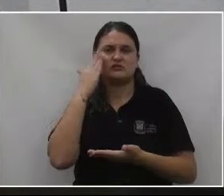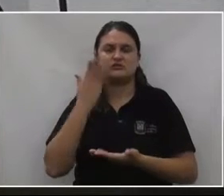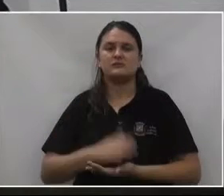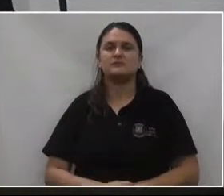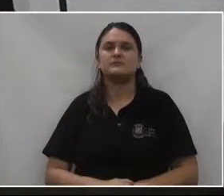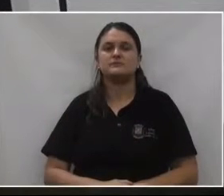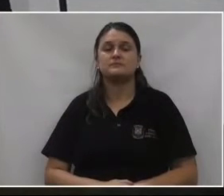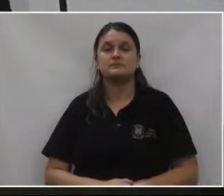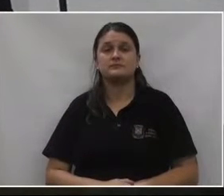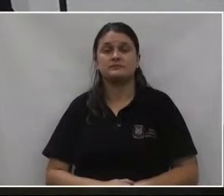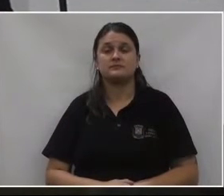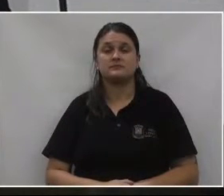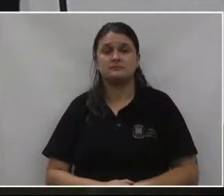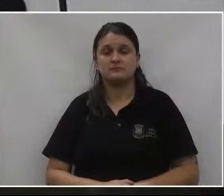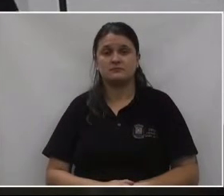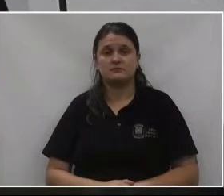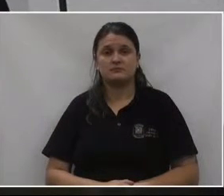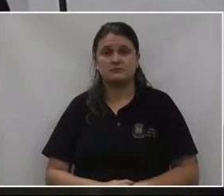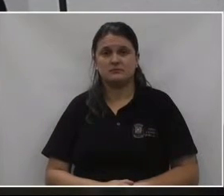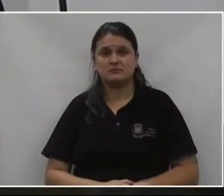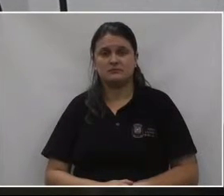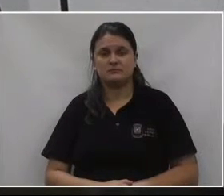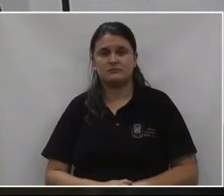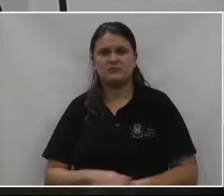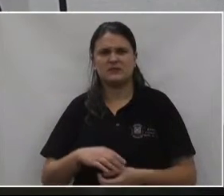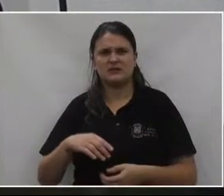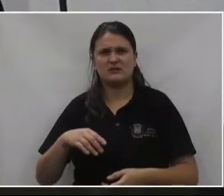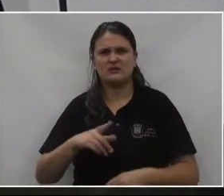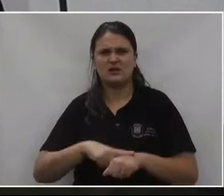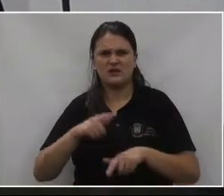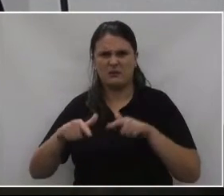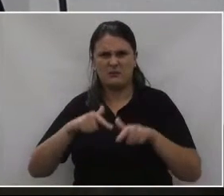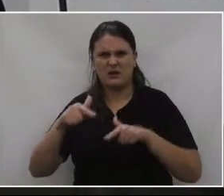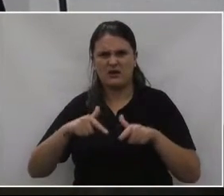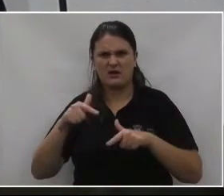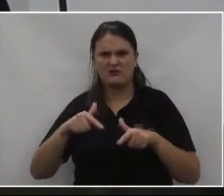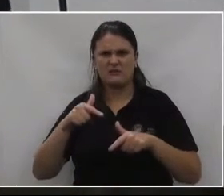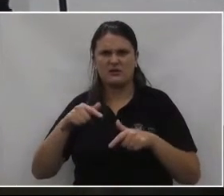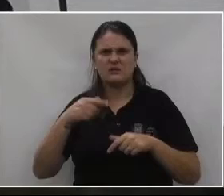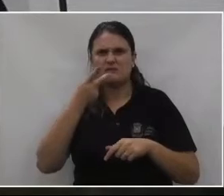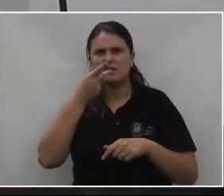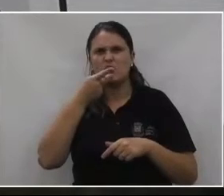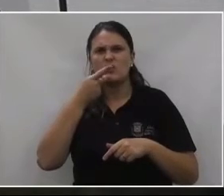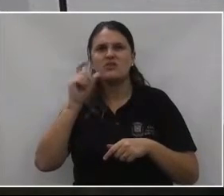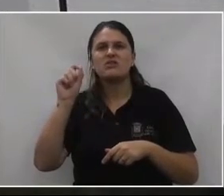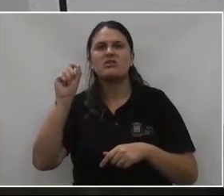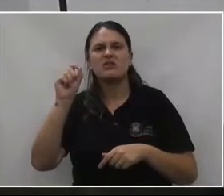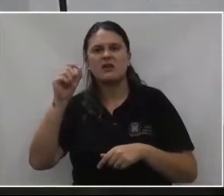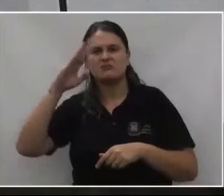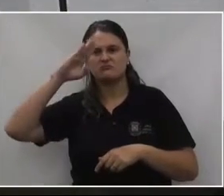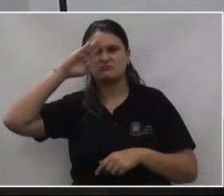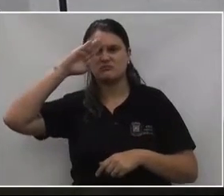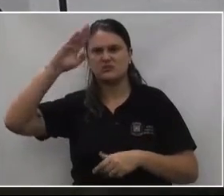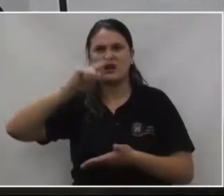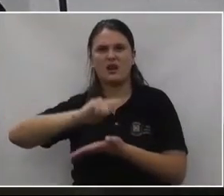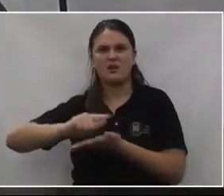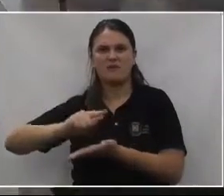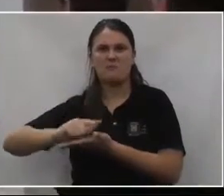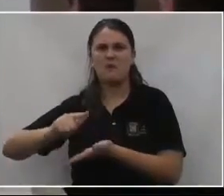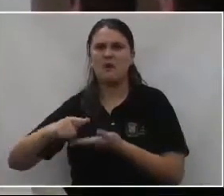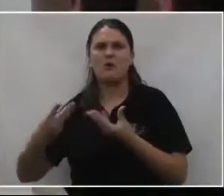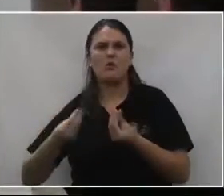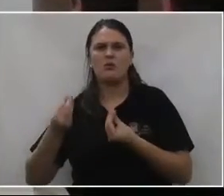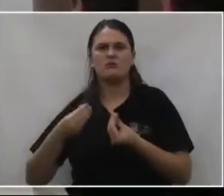no tempo do quartel, no tempo do quartel, trazia o pessoal ali e fazia o famoso cri-cri, quem serviu o exército. Só esse jeito para limpar ali agora.